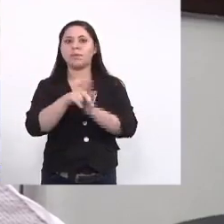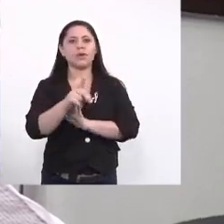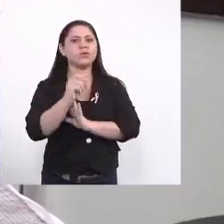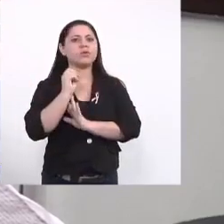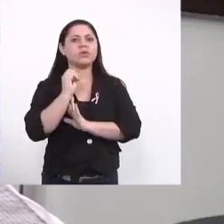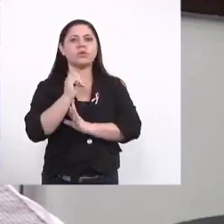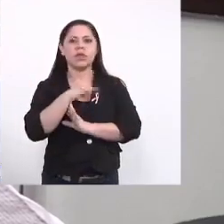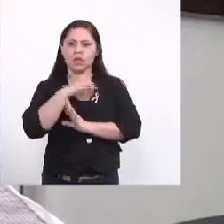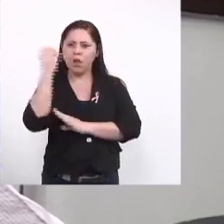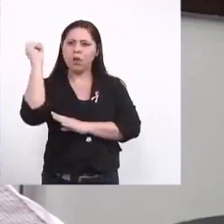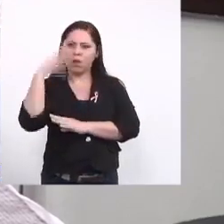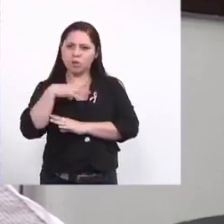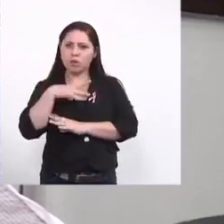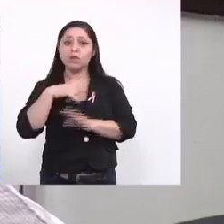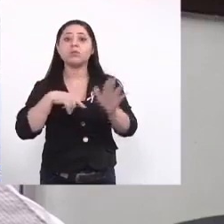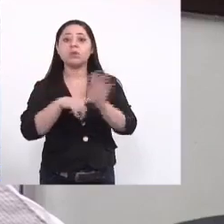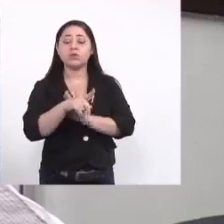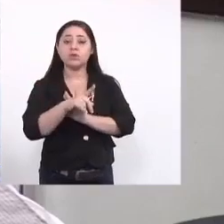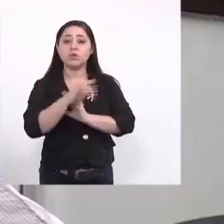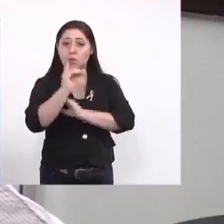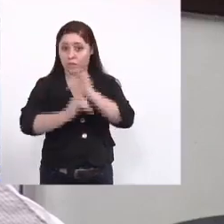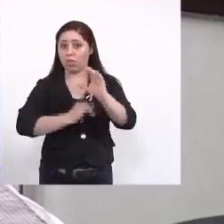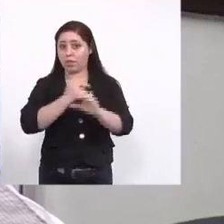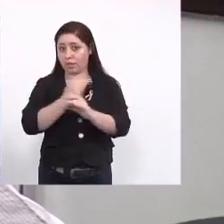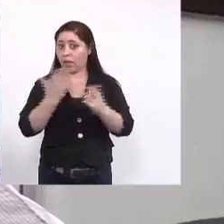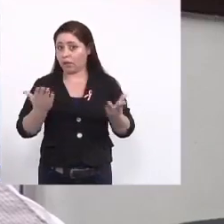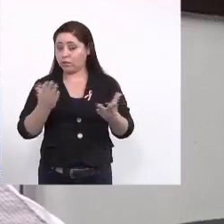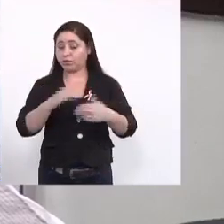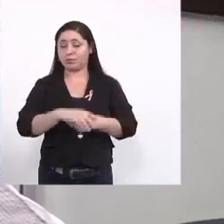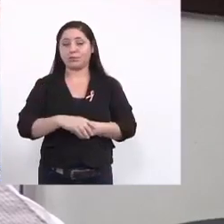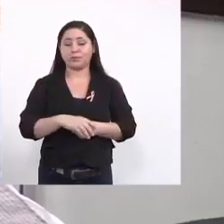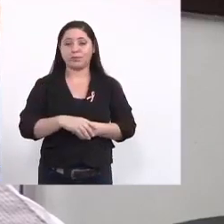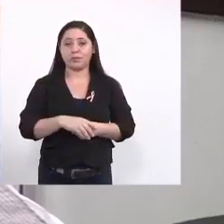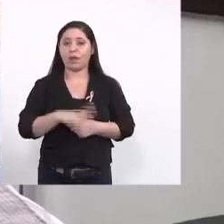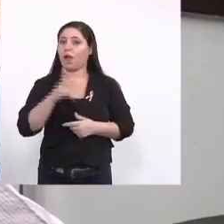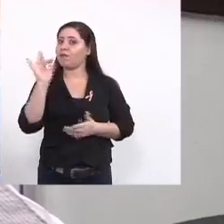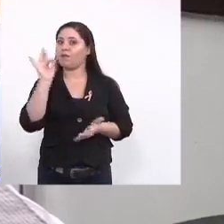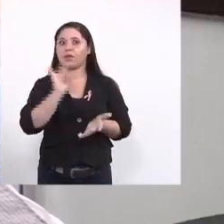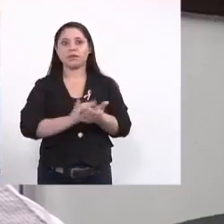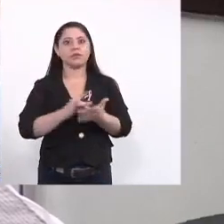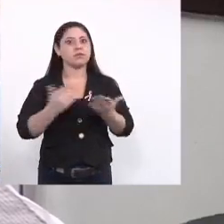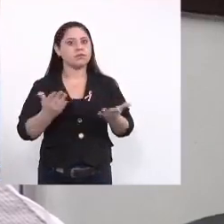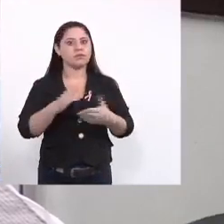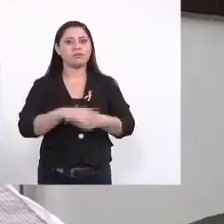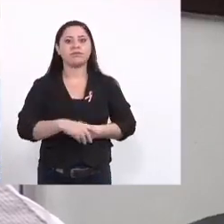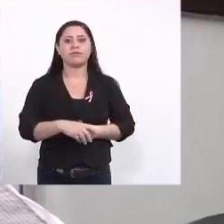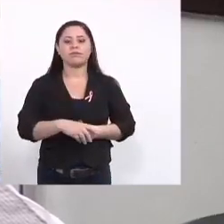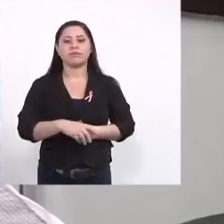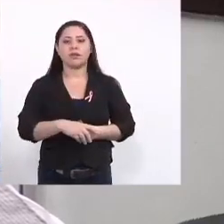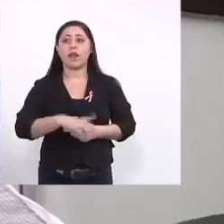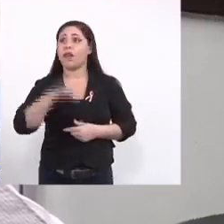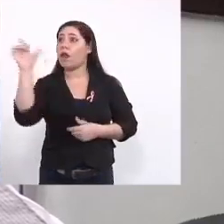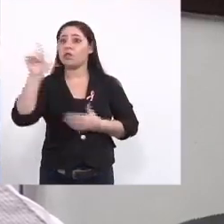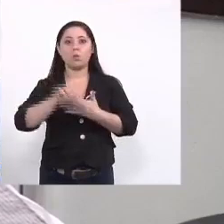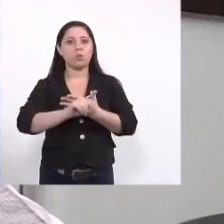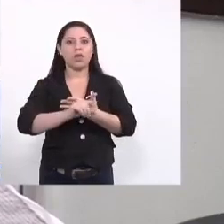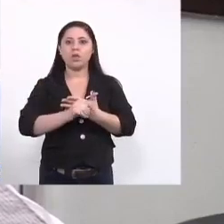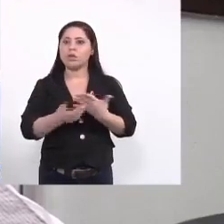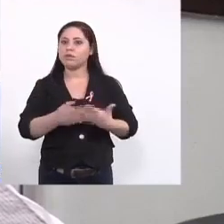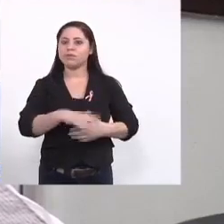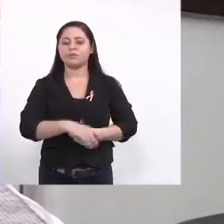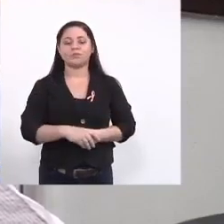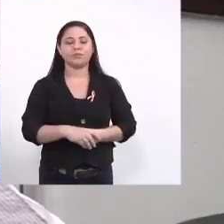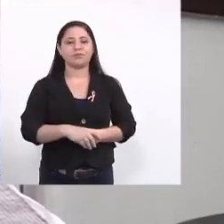mais tem luz ele pergunta tem wi-fi isso é fato gente lá no meio do Pantanal